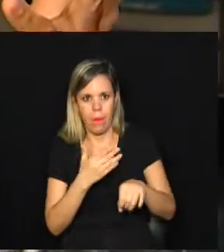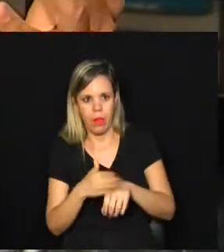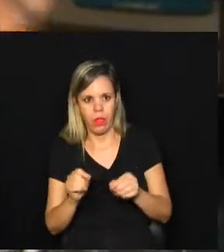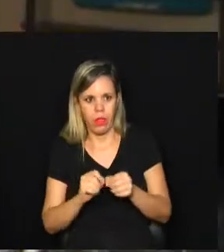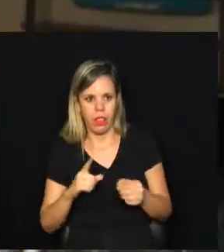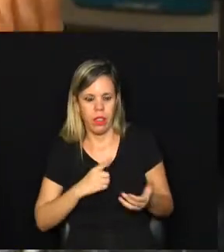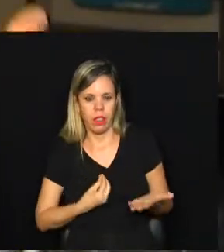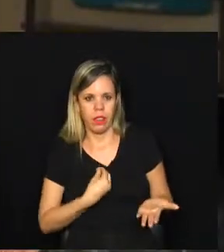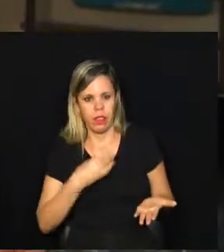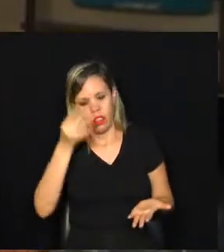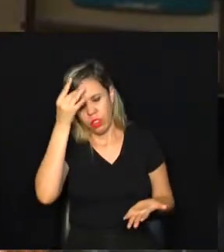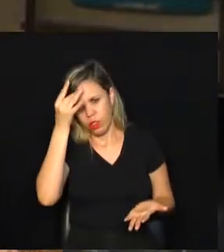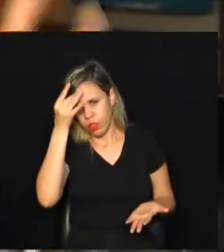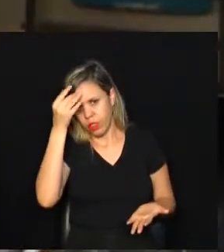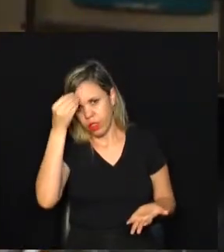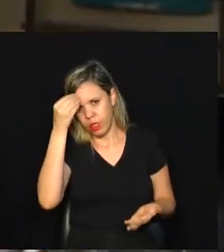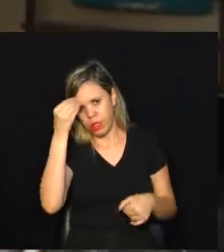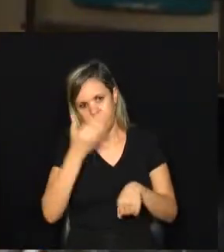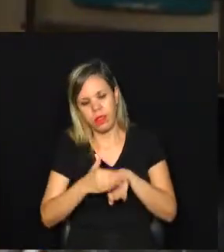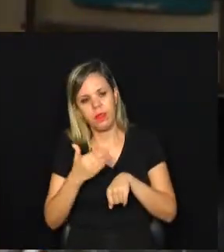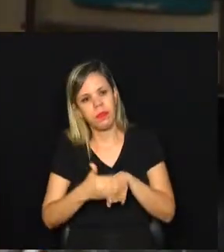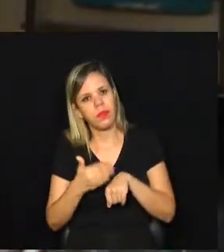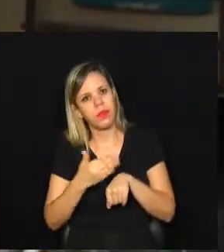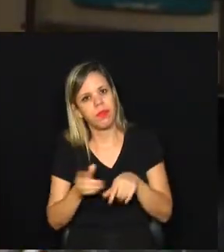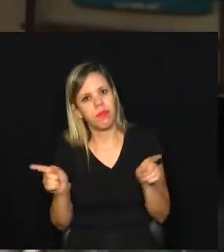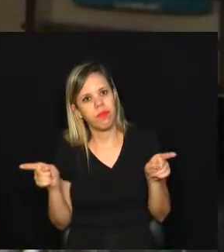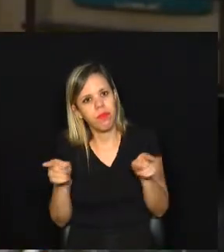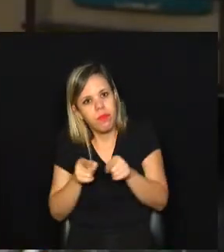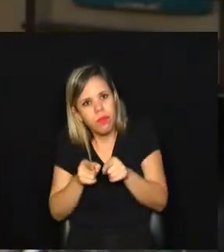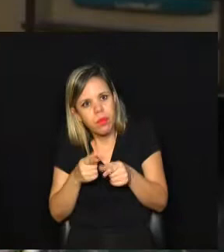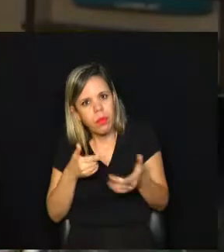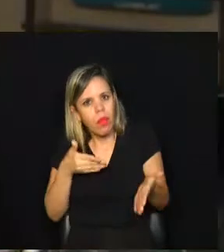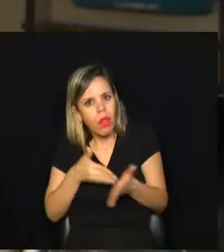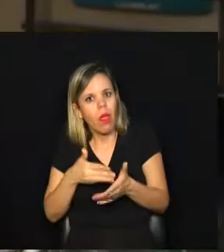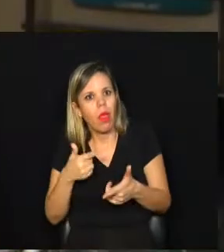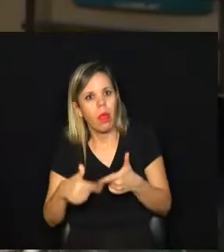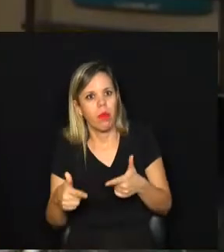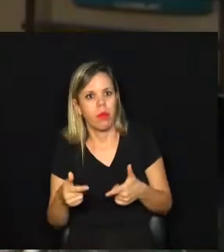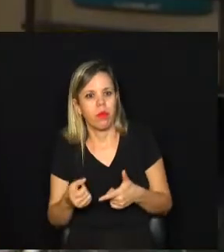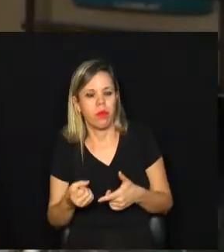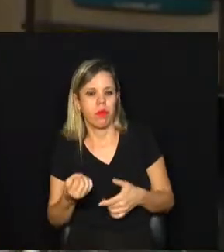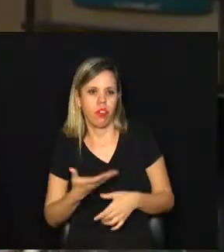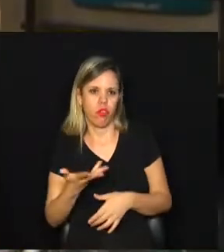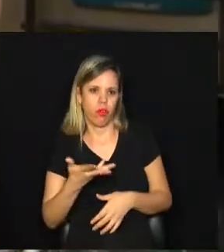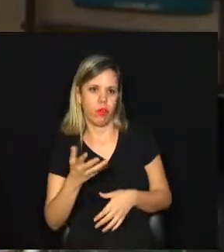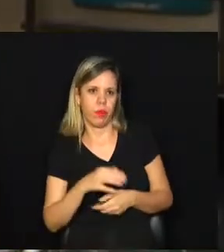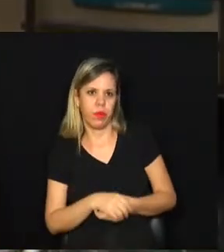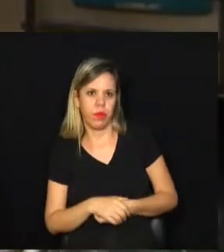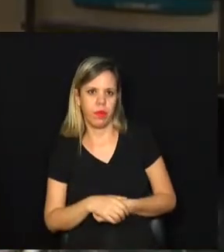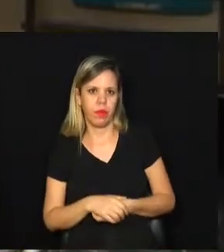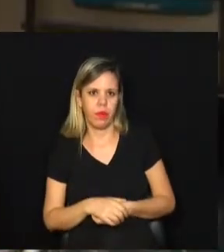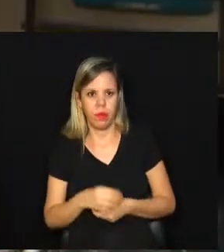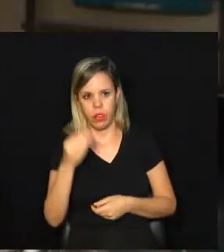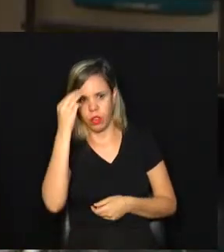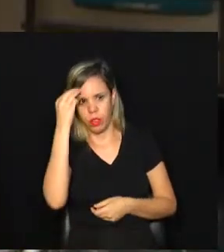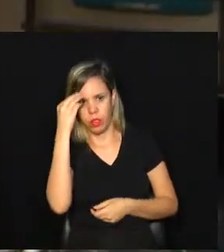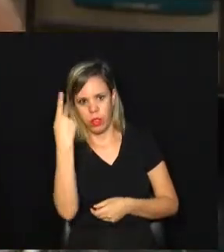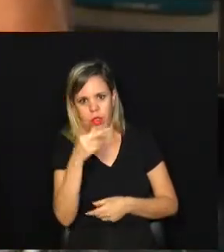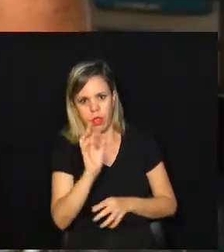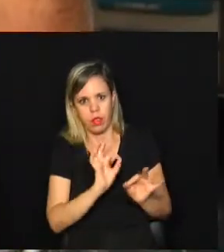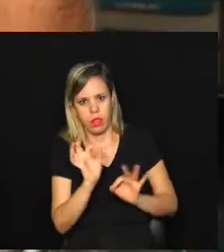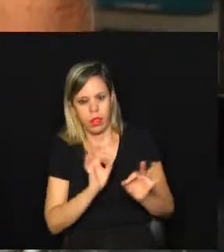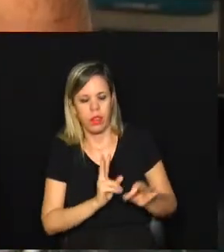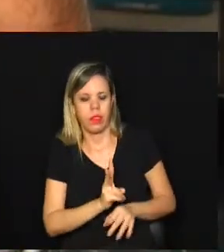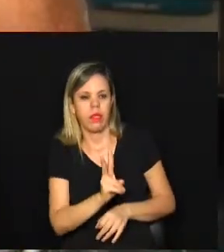estiver nos treinamentos, menos vai interferir nas táticas da corrida dele. Porque a parte mental dele tem que estar sempre